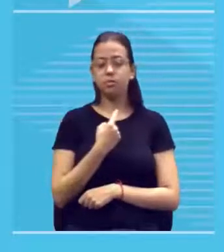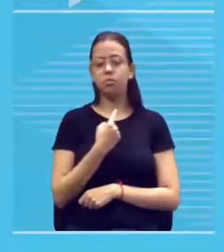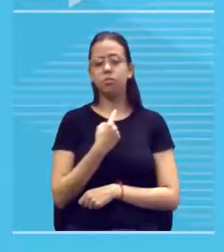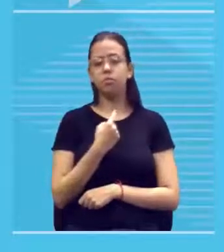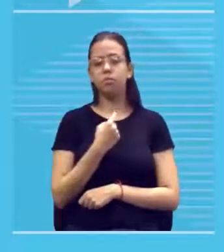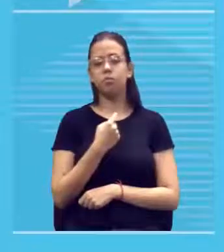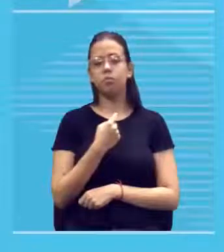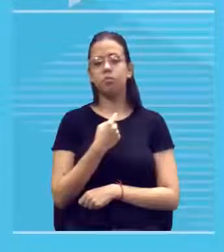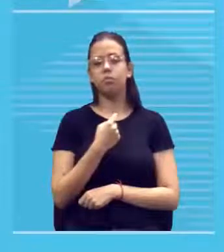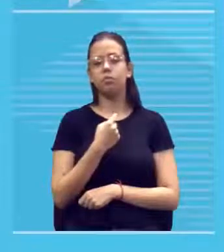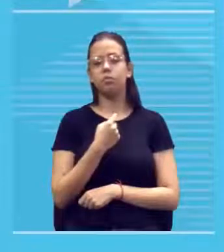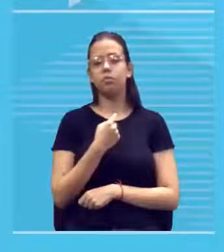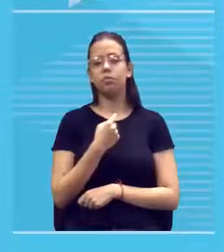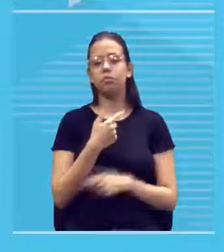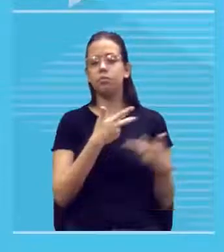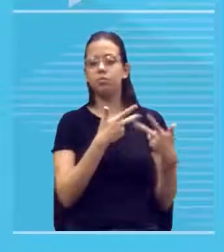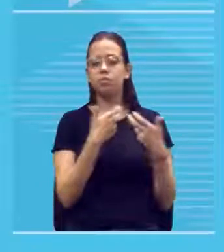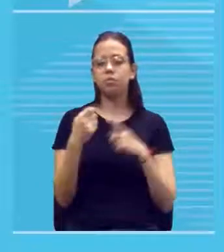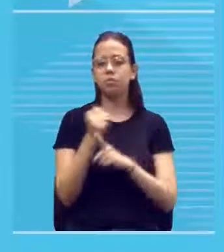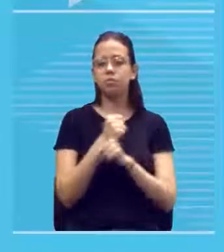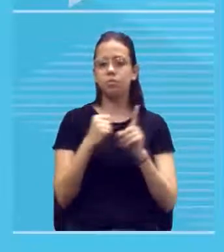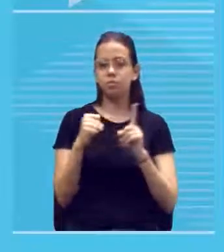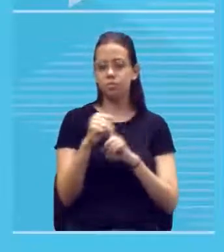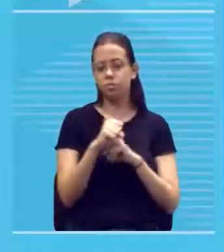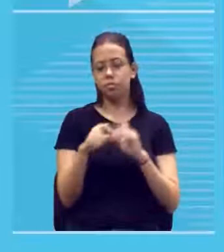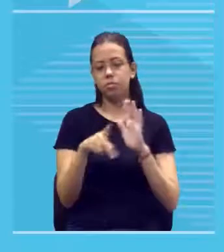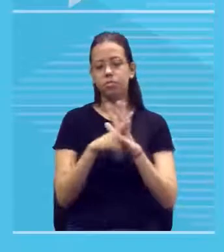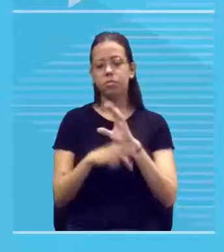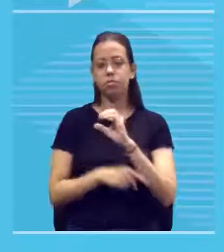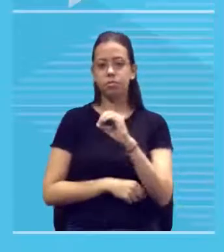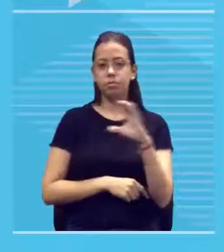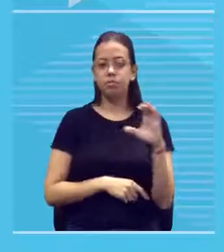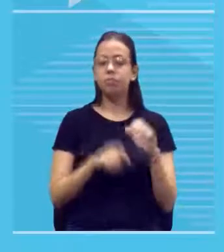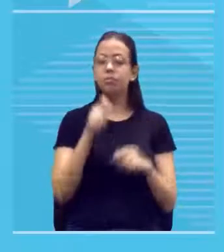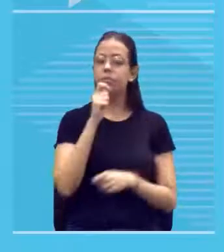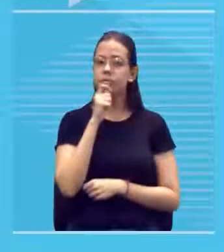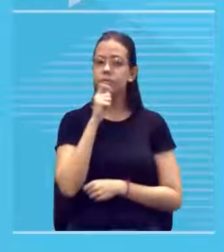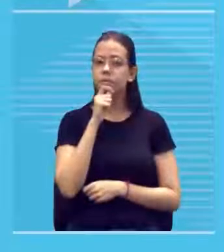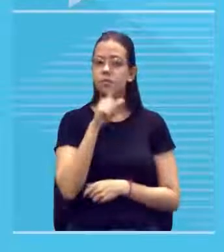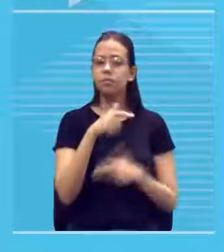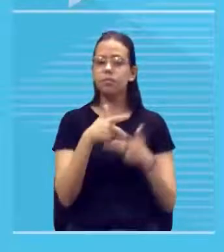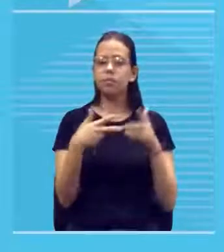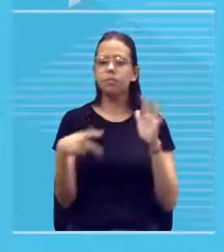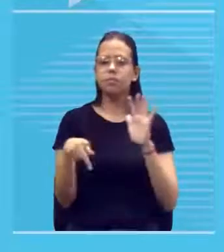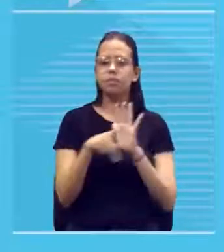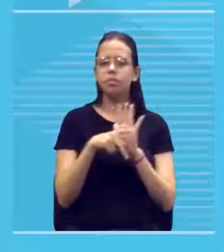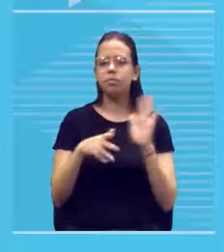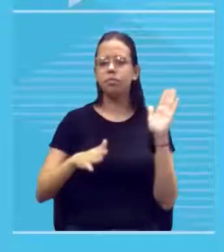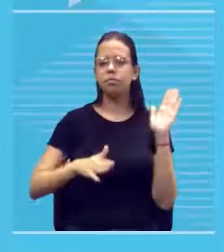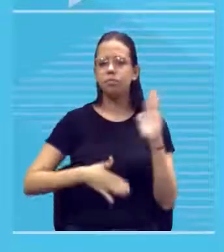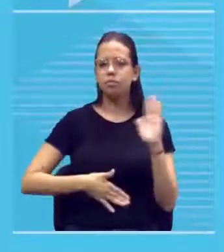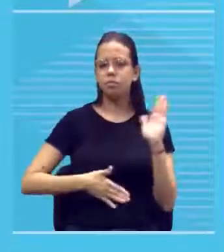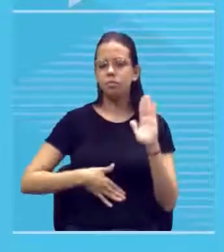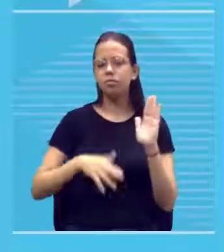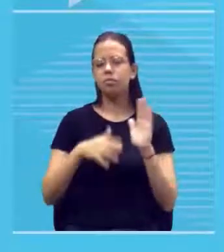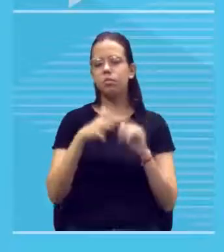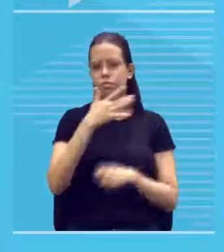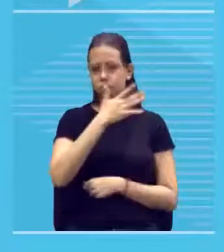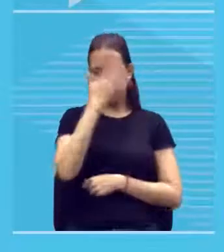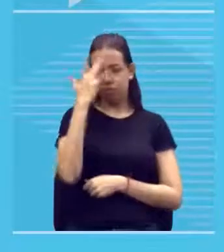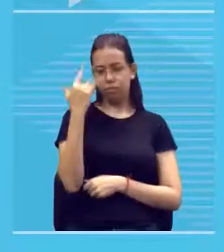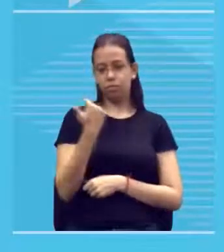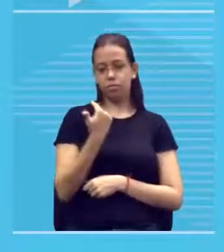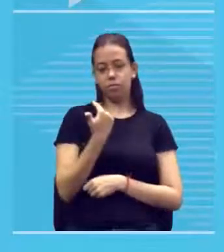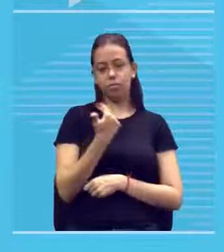social ocidental ainda era uma coisa vista como algo marginalizado de pessoas que não